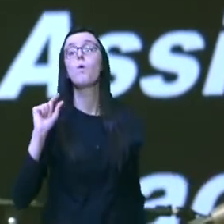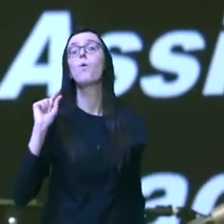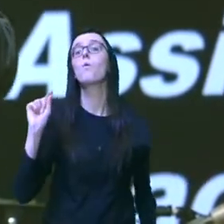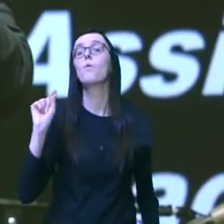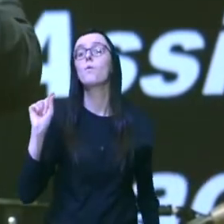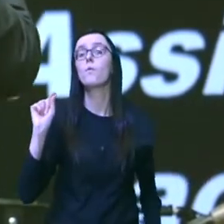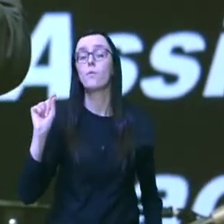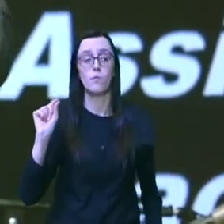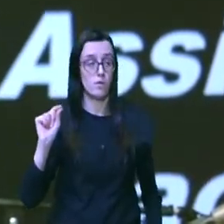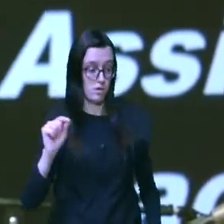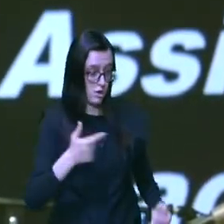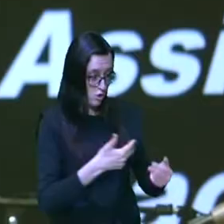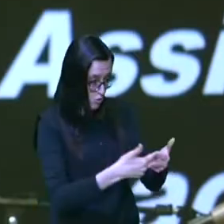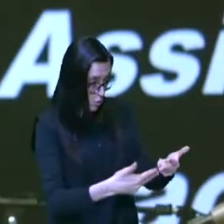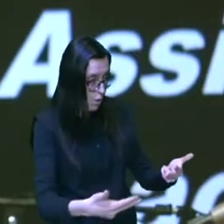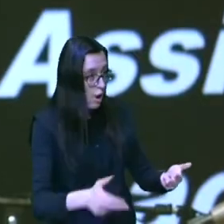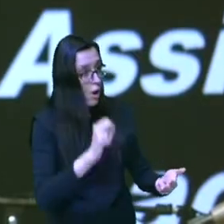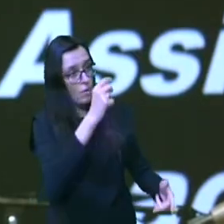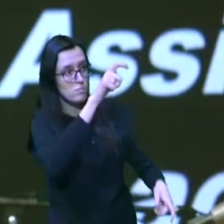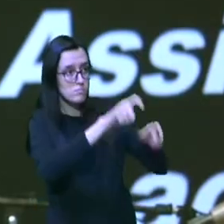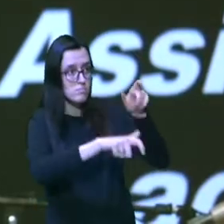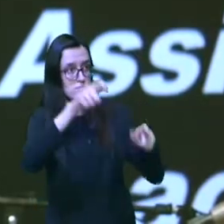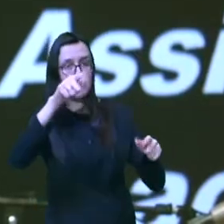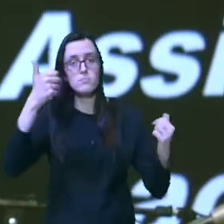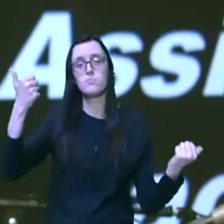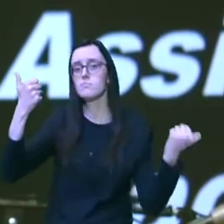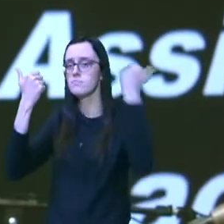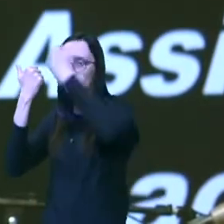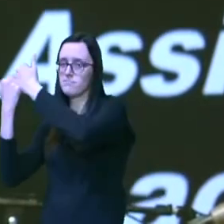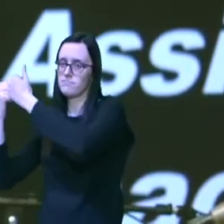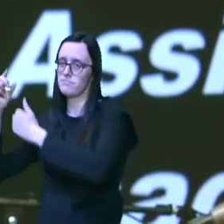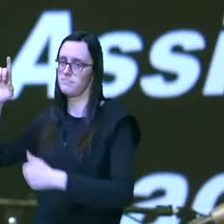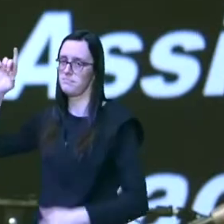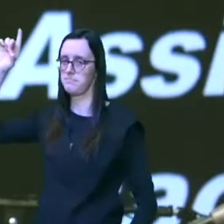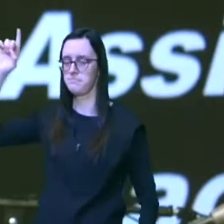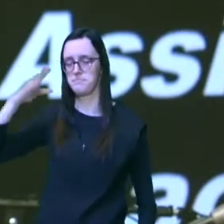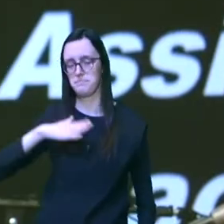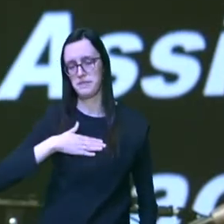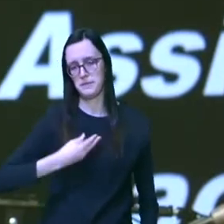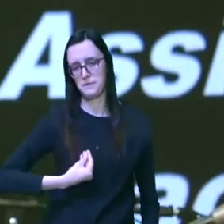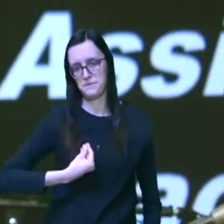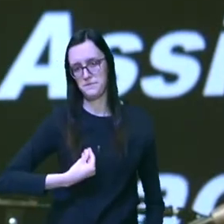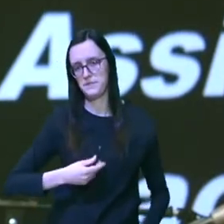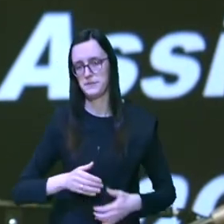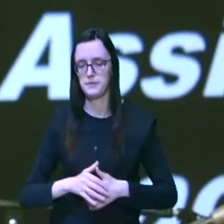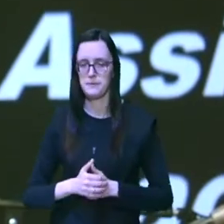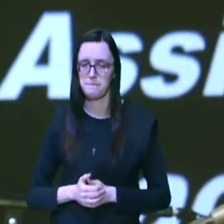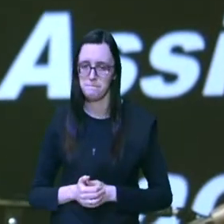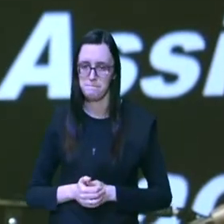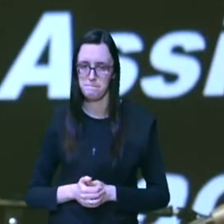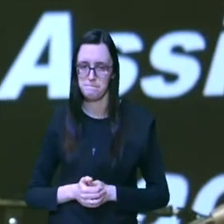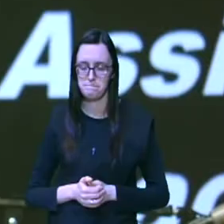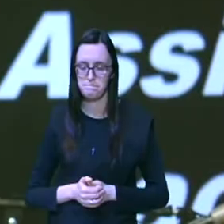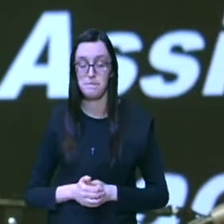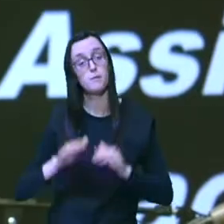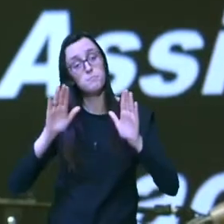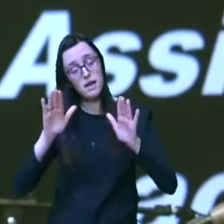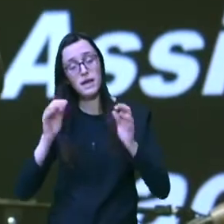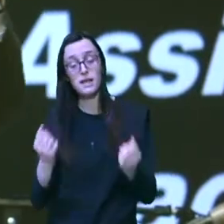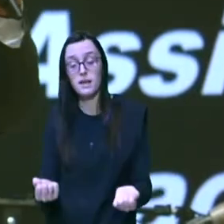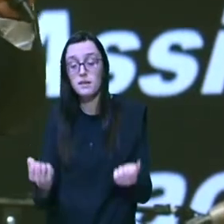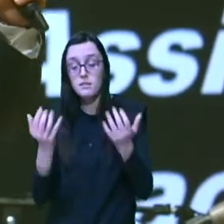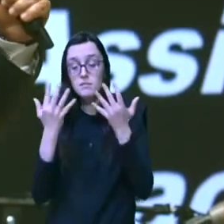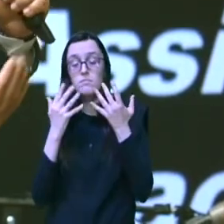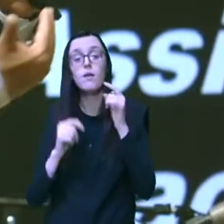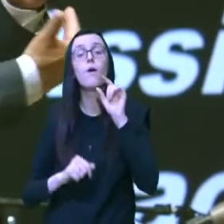ou aqueles que ocupam o lugar de Deus na minha vida mas sabe a benção maior